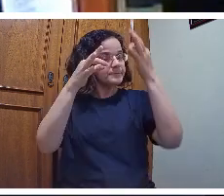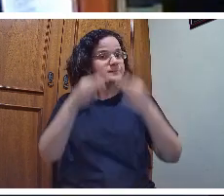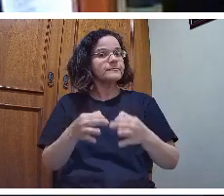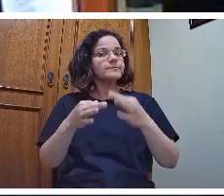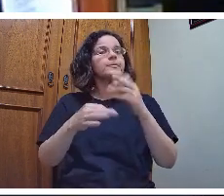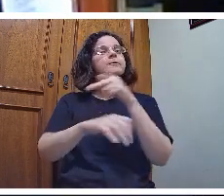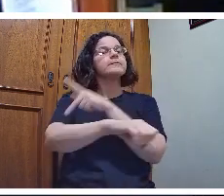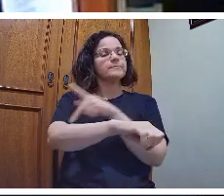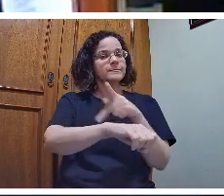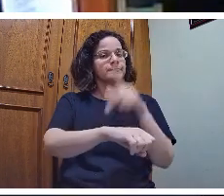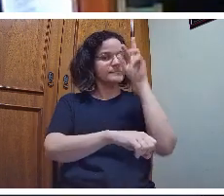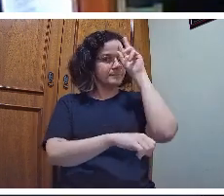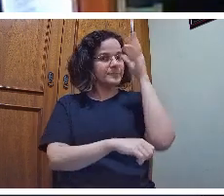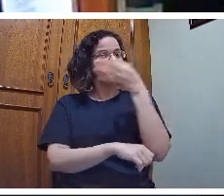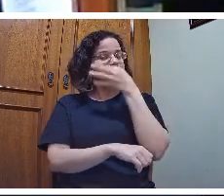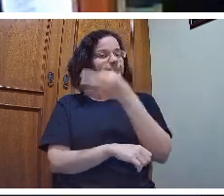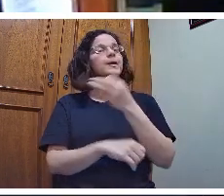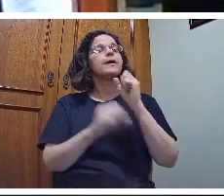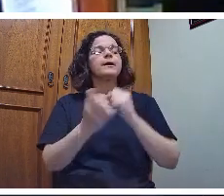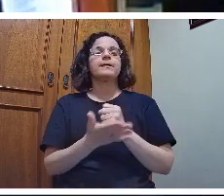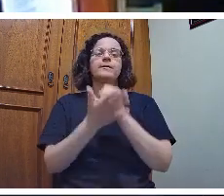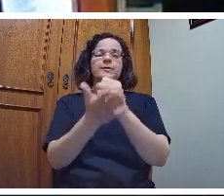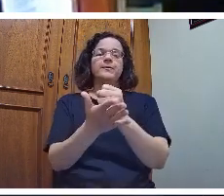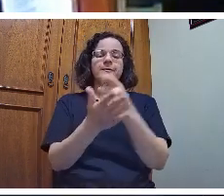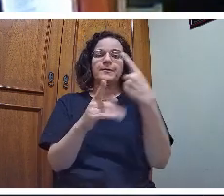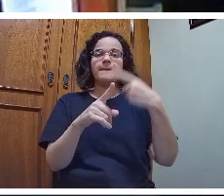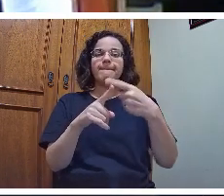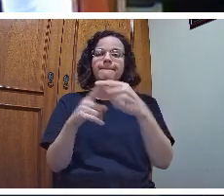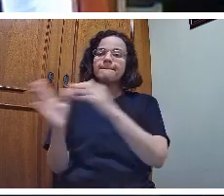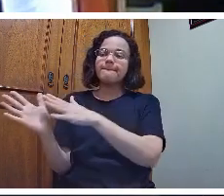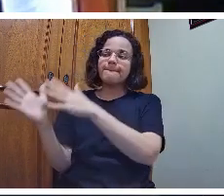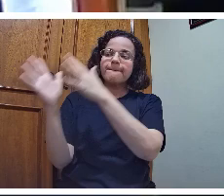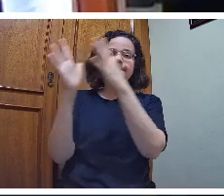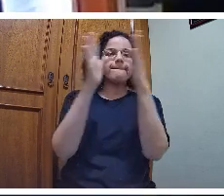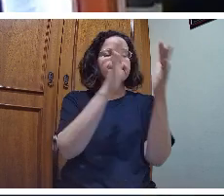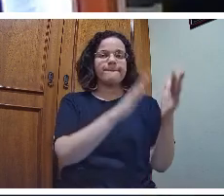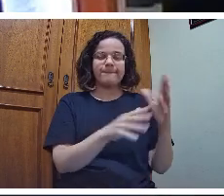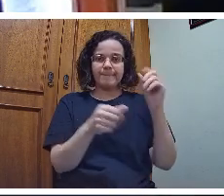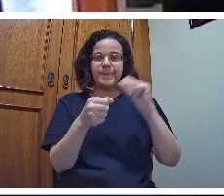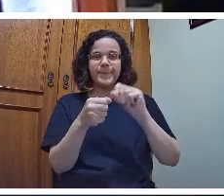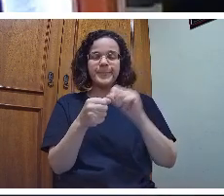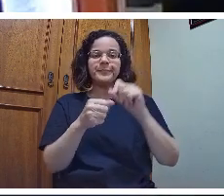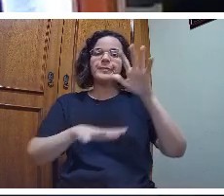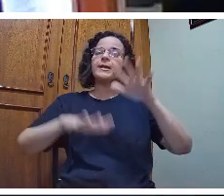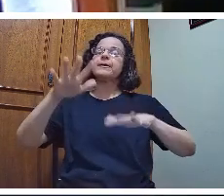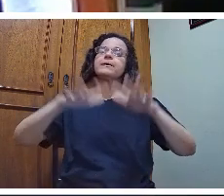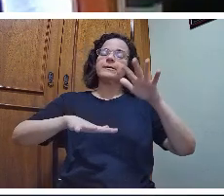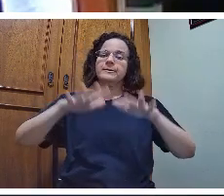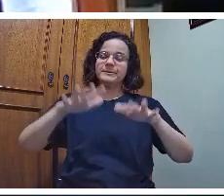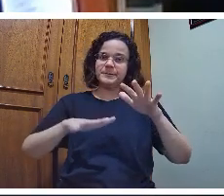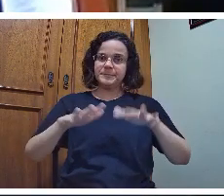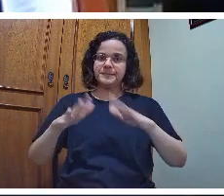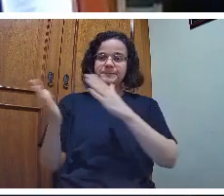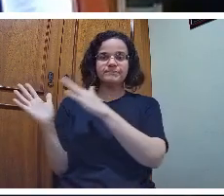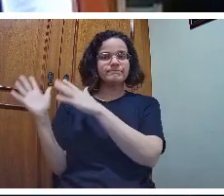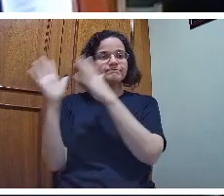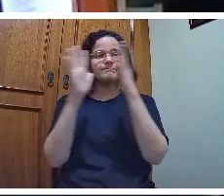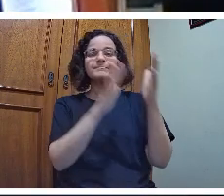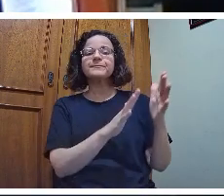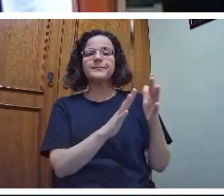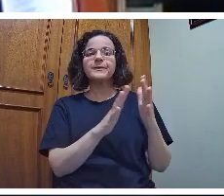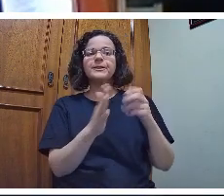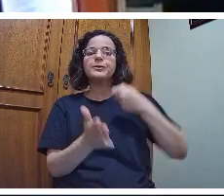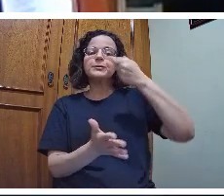ela ajuda. Por quê? Porque o processo que ela conduz, às vezes, é um processo